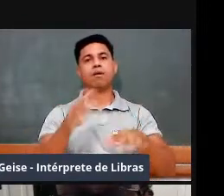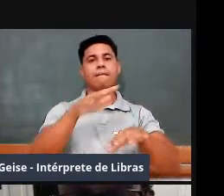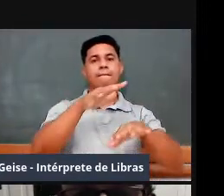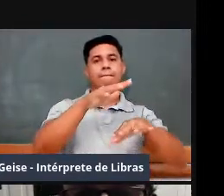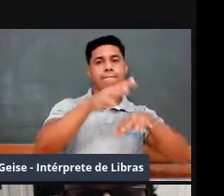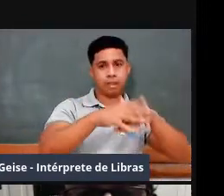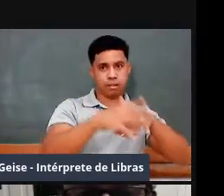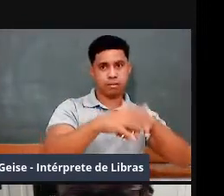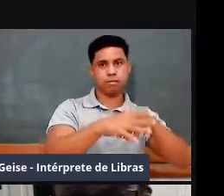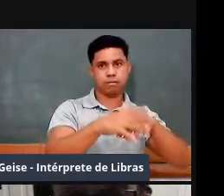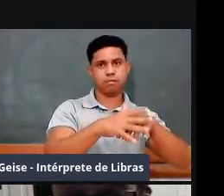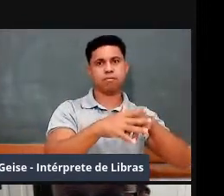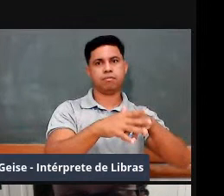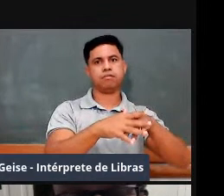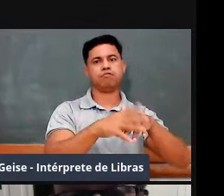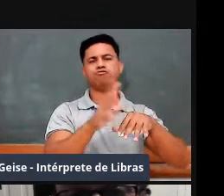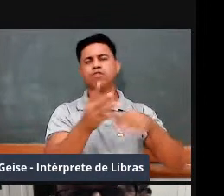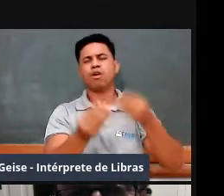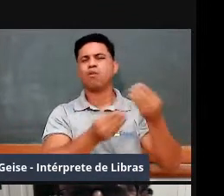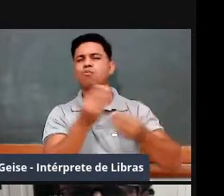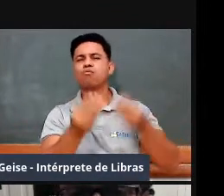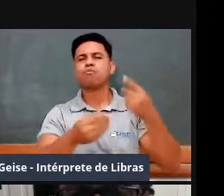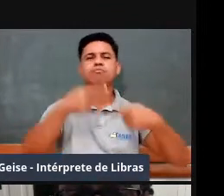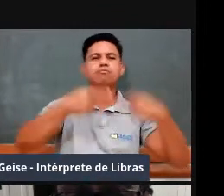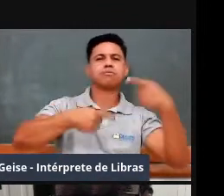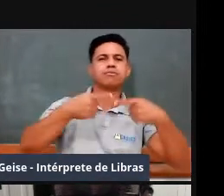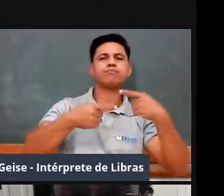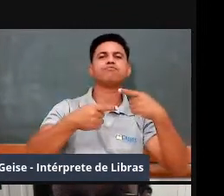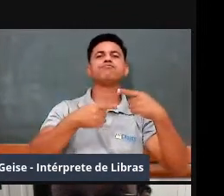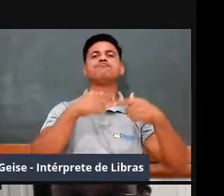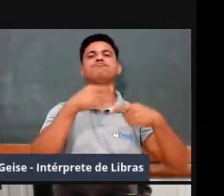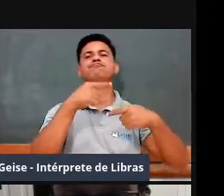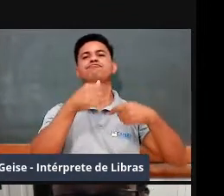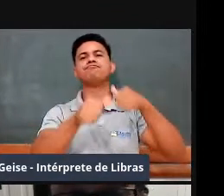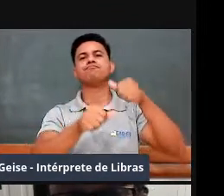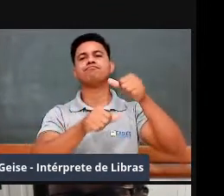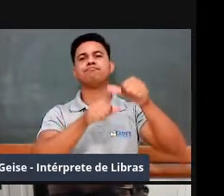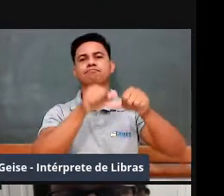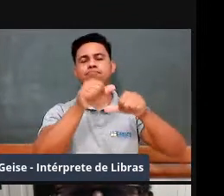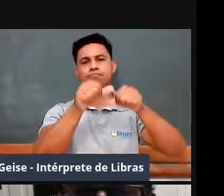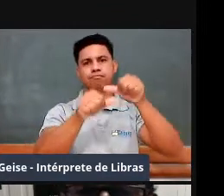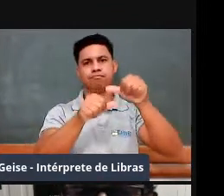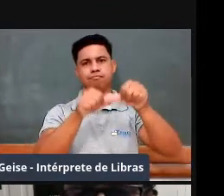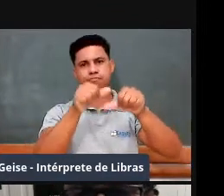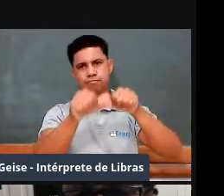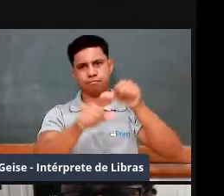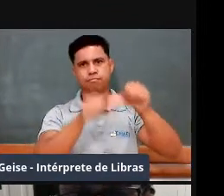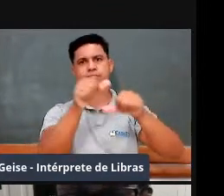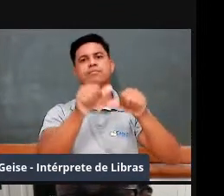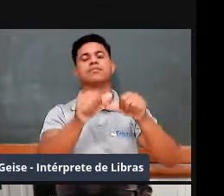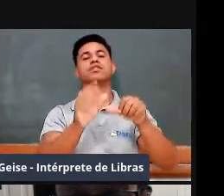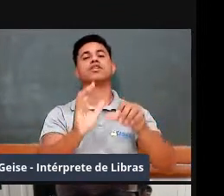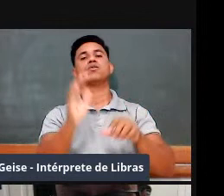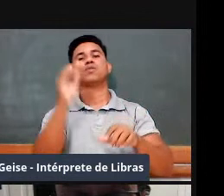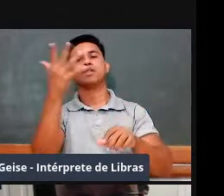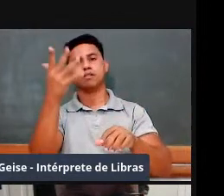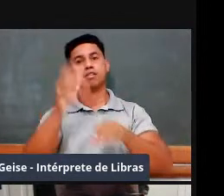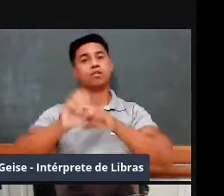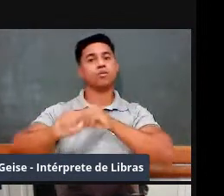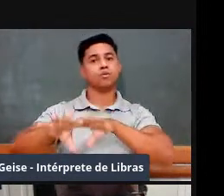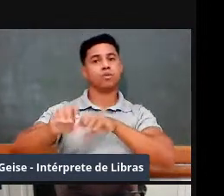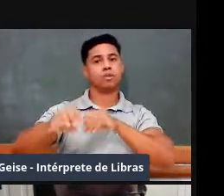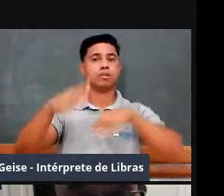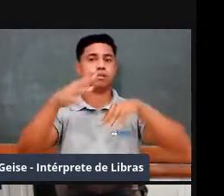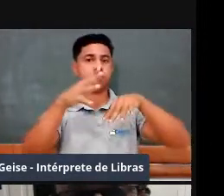discutindo o percurso, as transformações, as mudanças que ocorreram no ensino de matemática, tanto